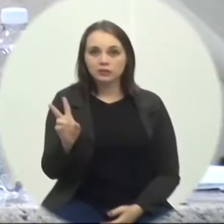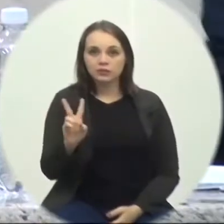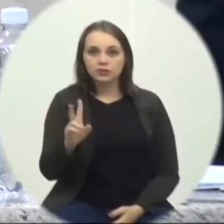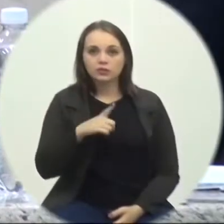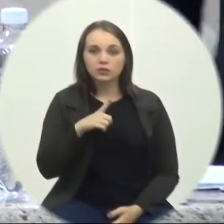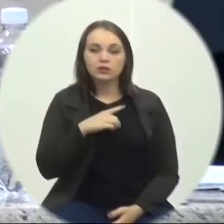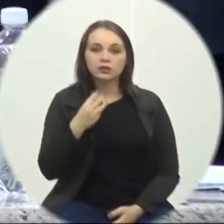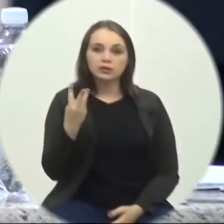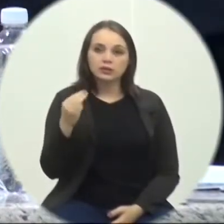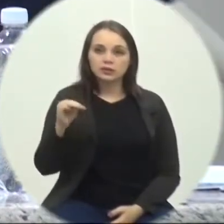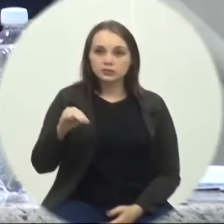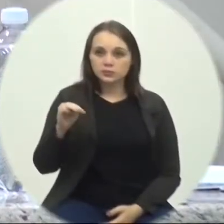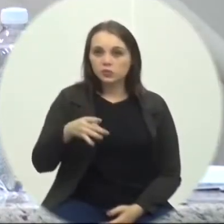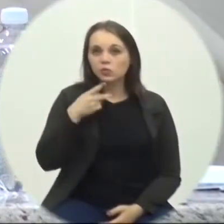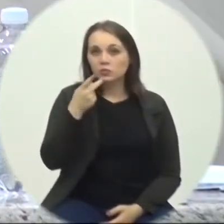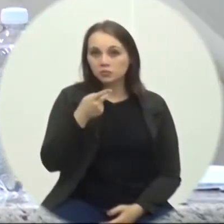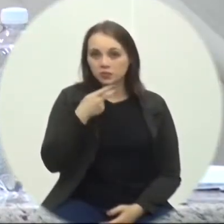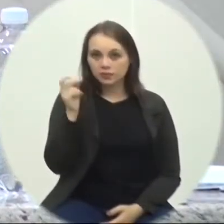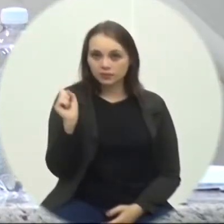meio